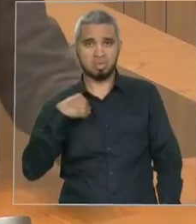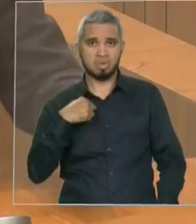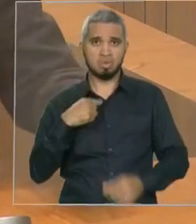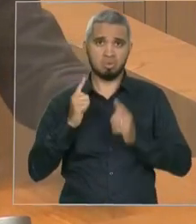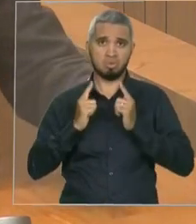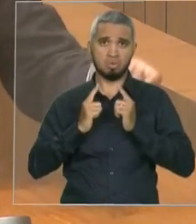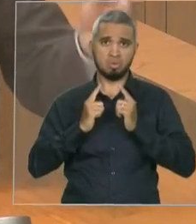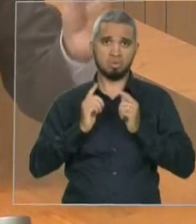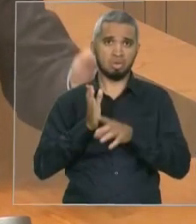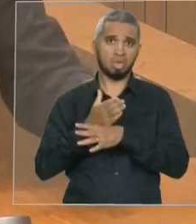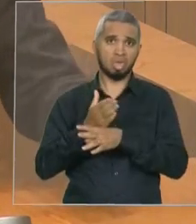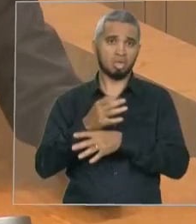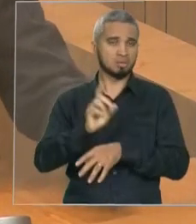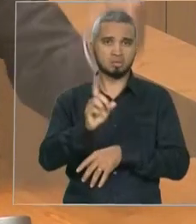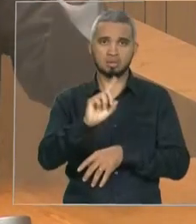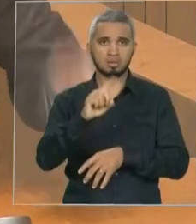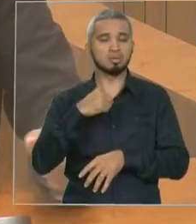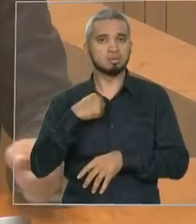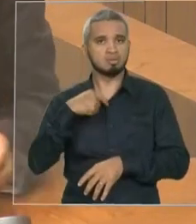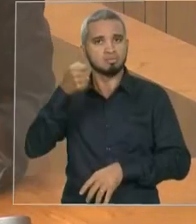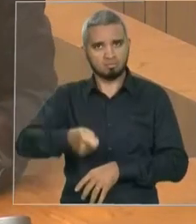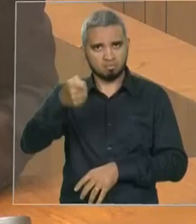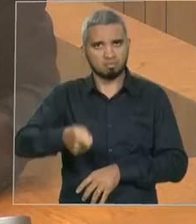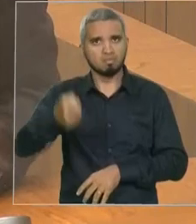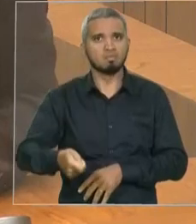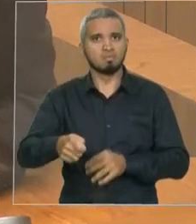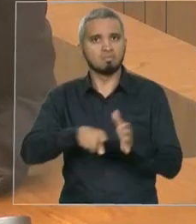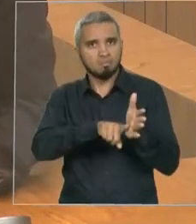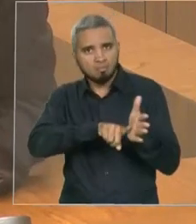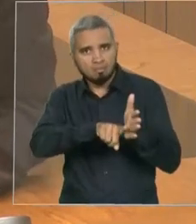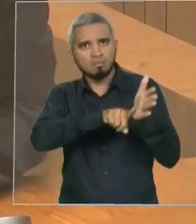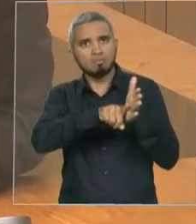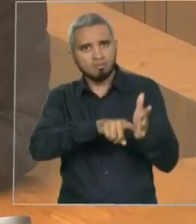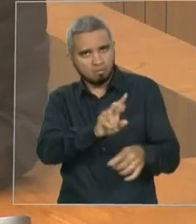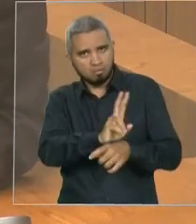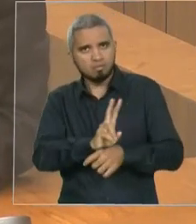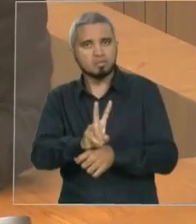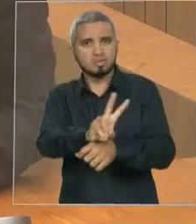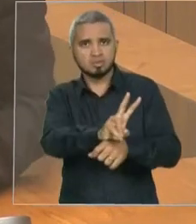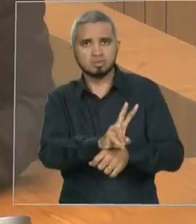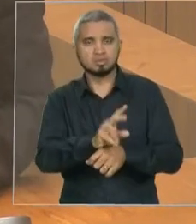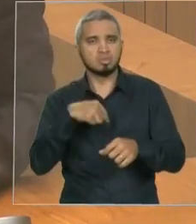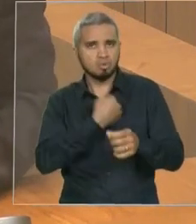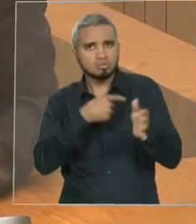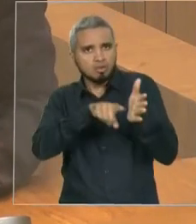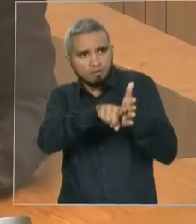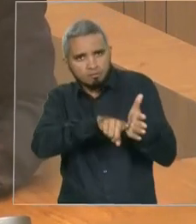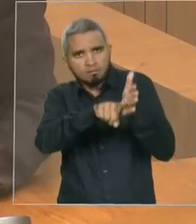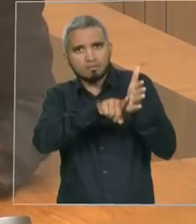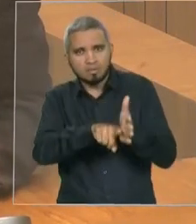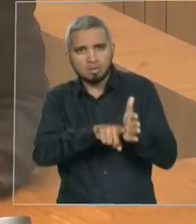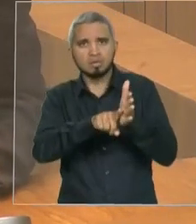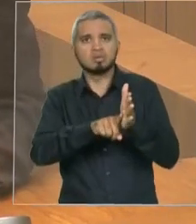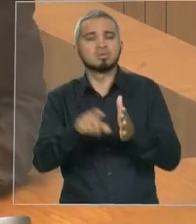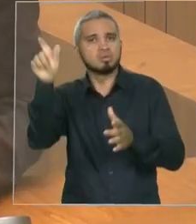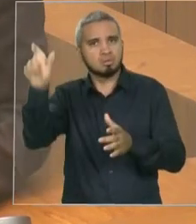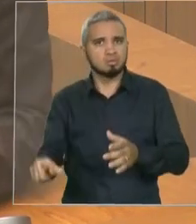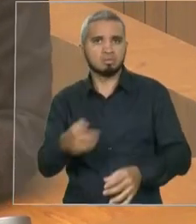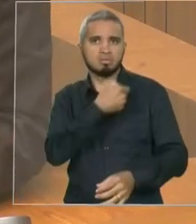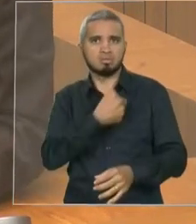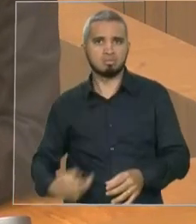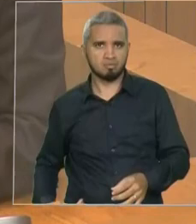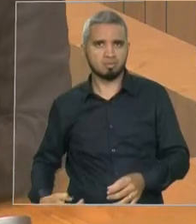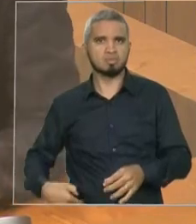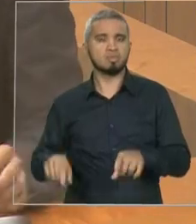Continuamos na luta e continuamos fiscalizando, investigando as ações do Executivo e a